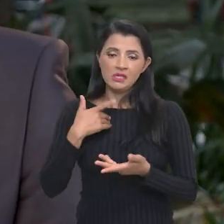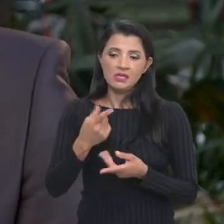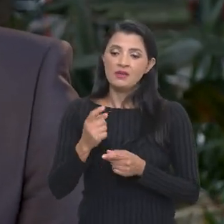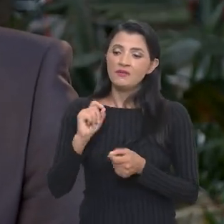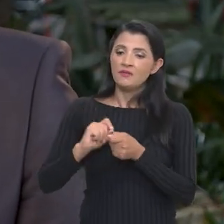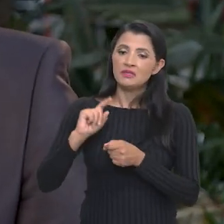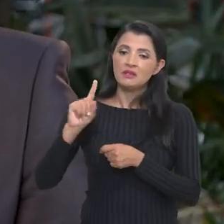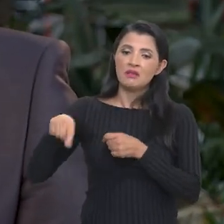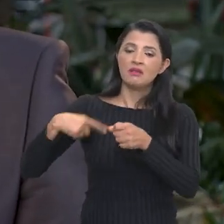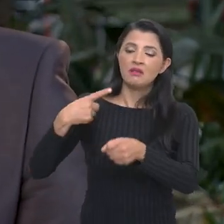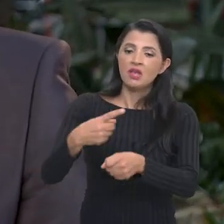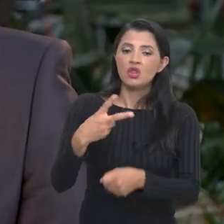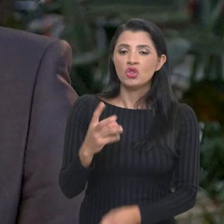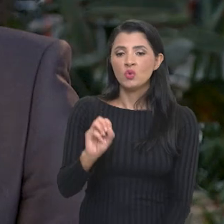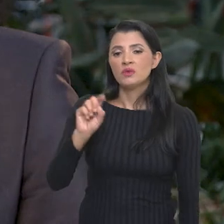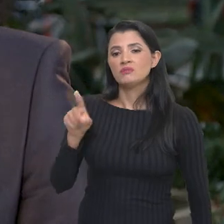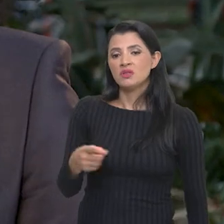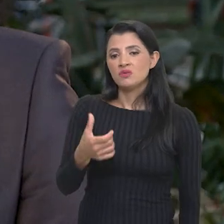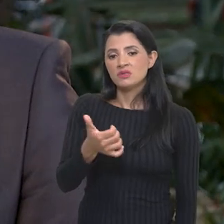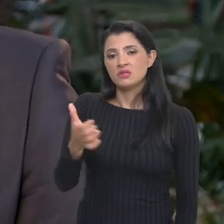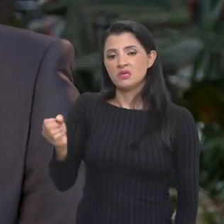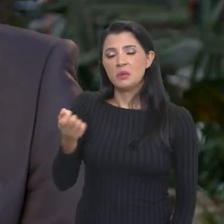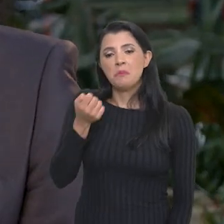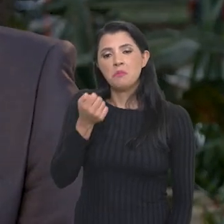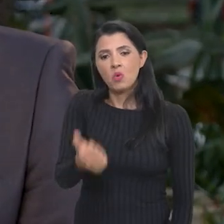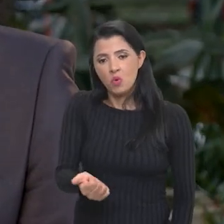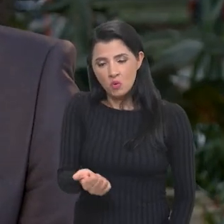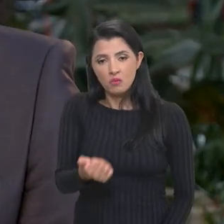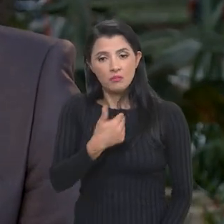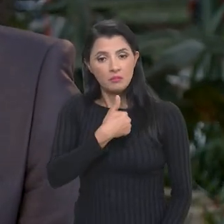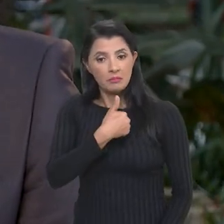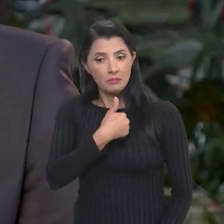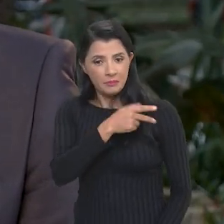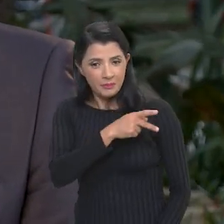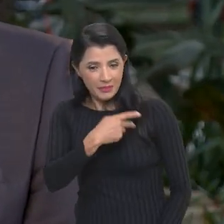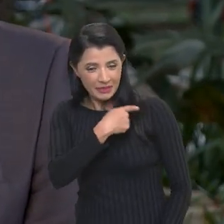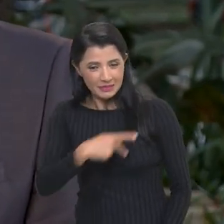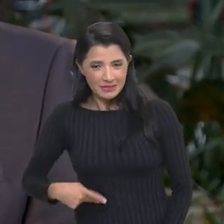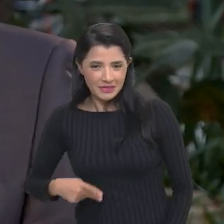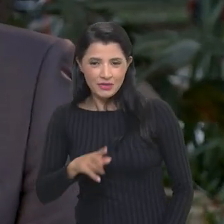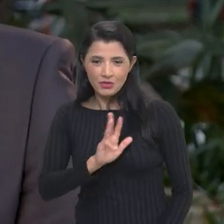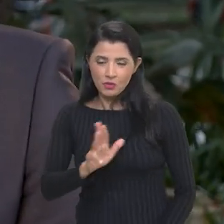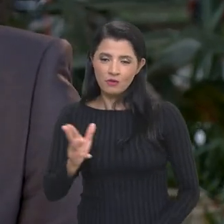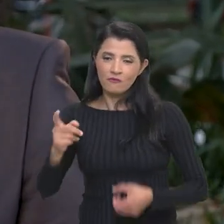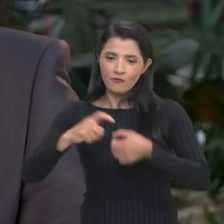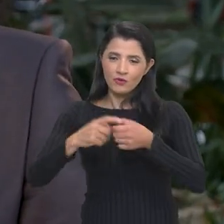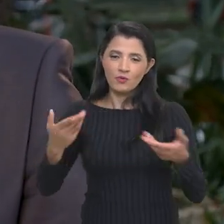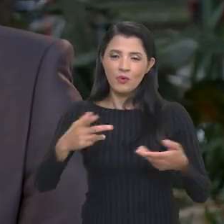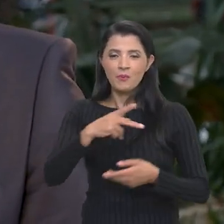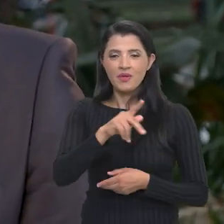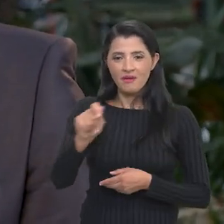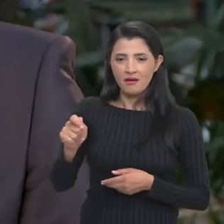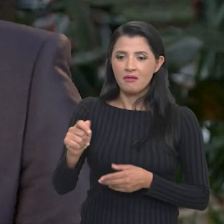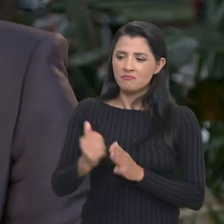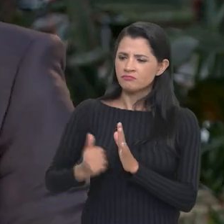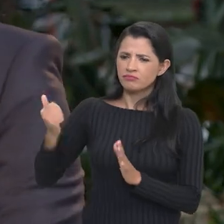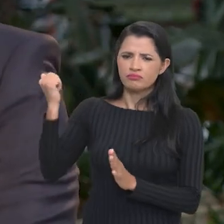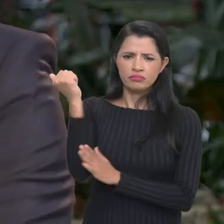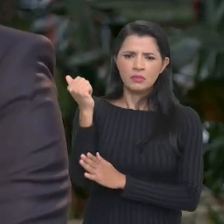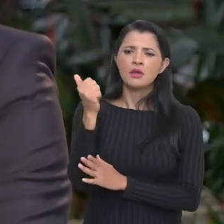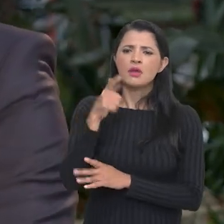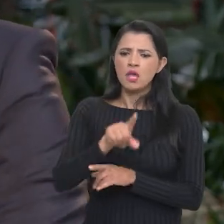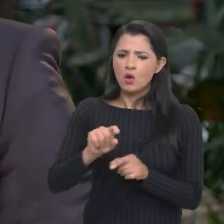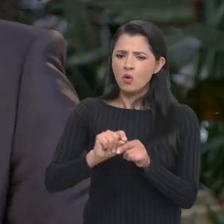teria para executar no orçamento 2 milhões e 600. O presidente Lula relançou o PA com 500 milhões e nós